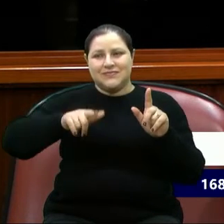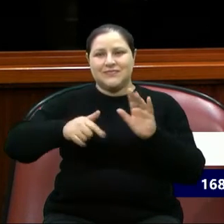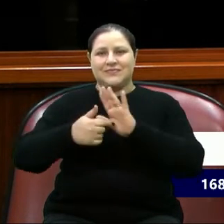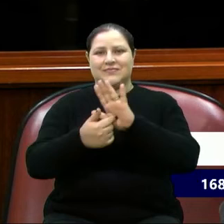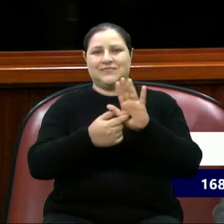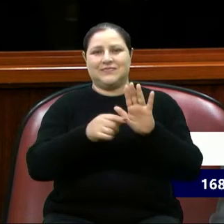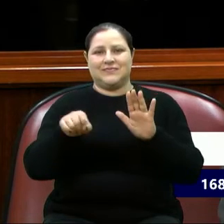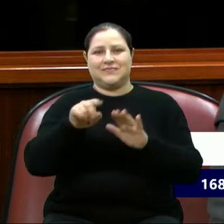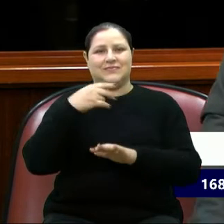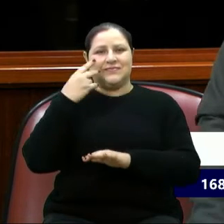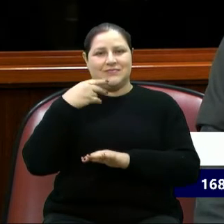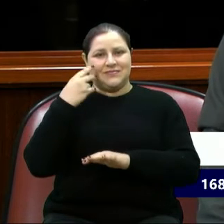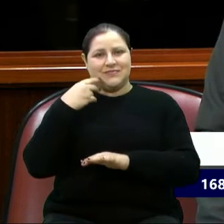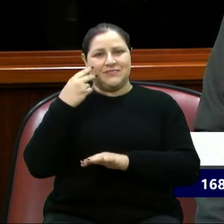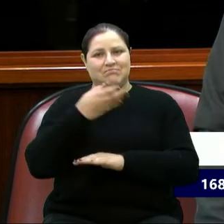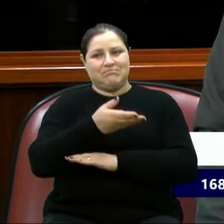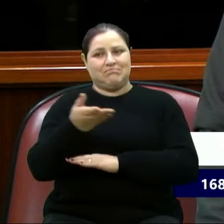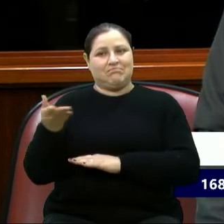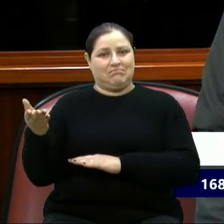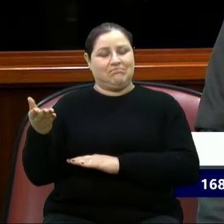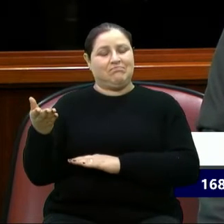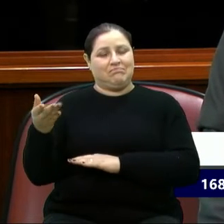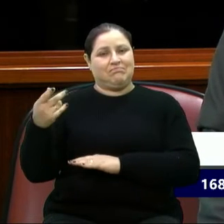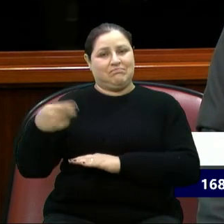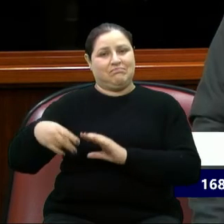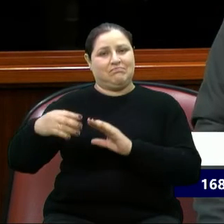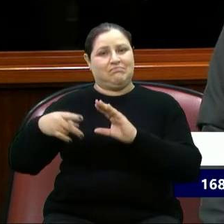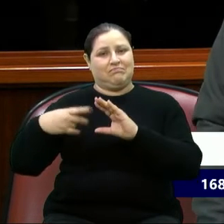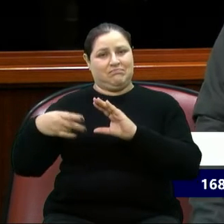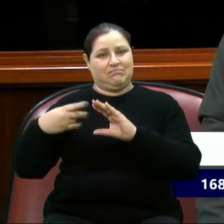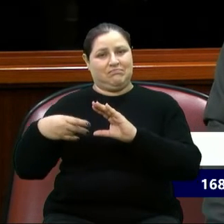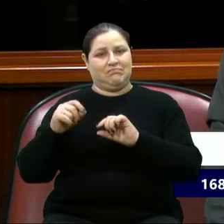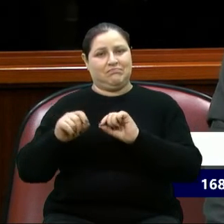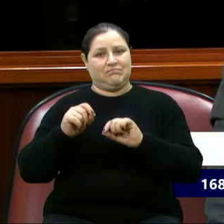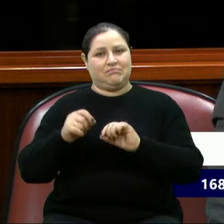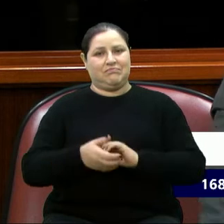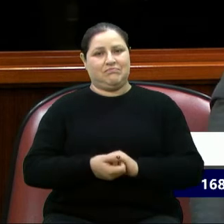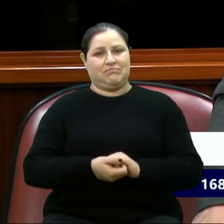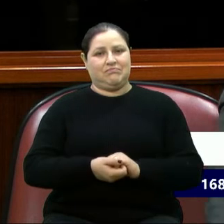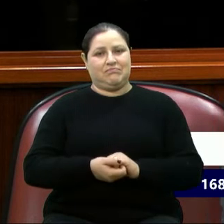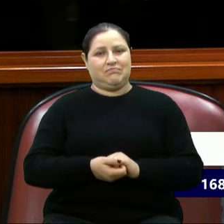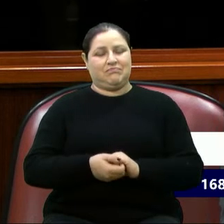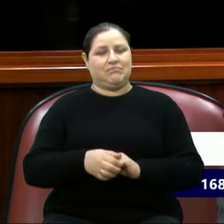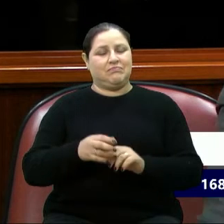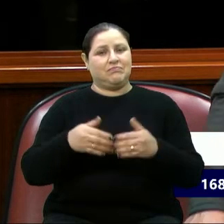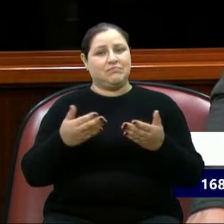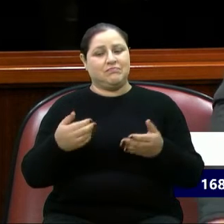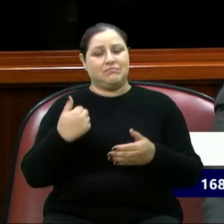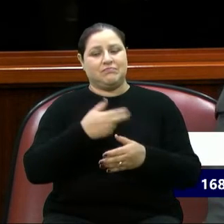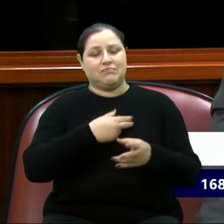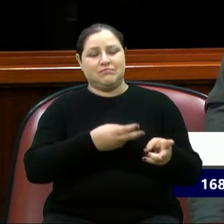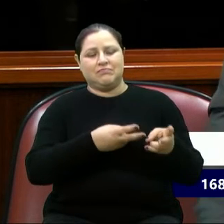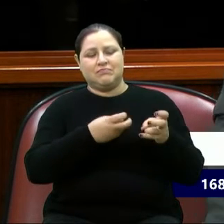nobres edis dessa Casa Parlamentar. Quando nós percebemos a